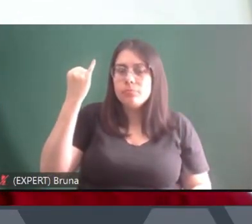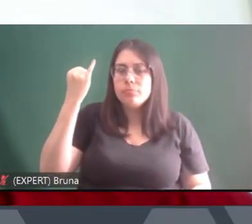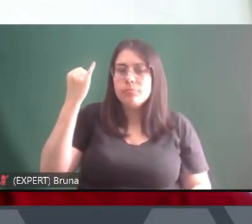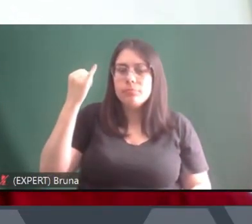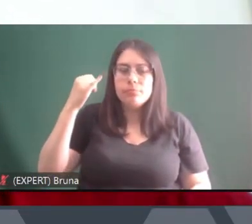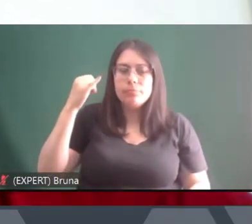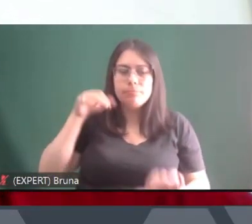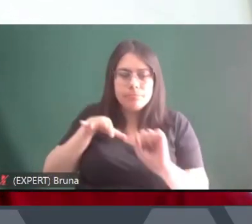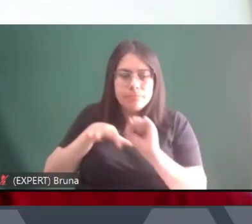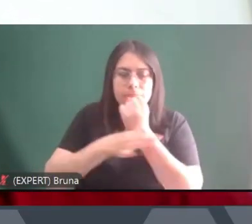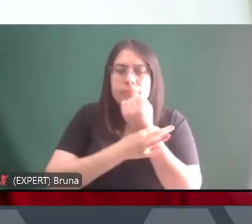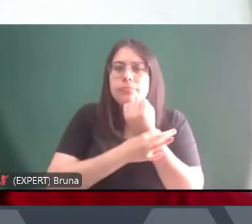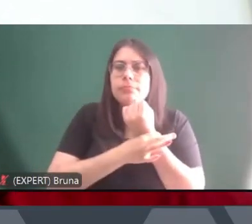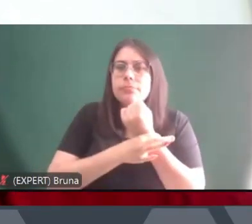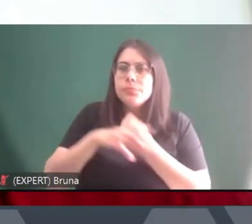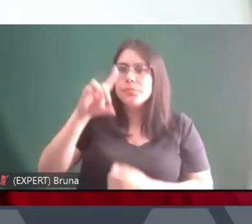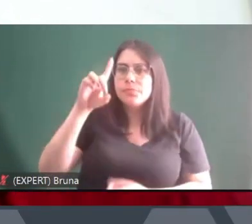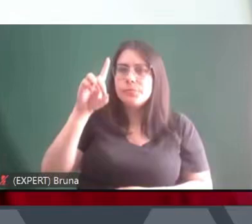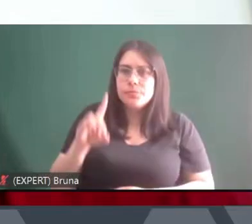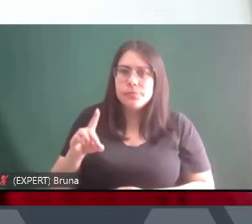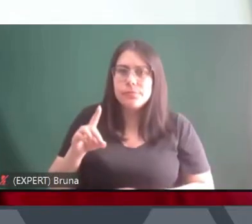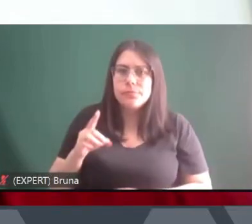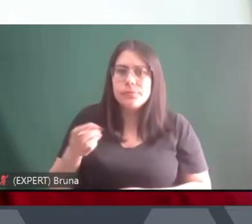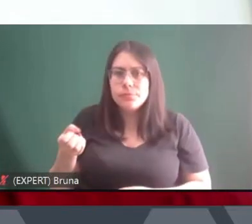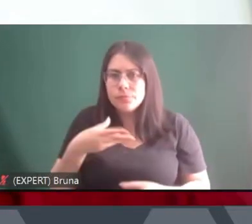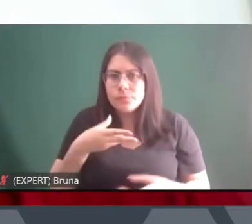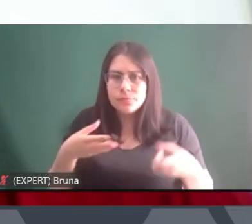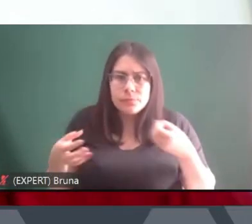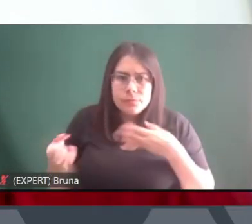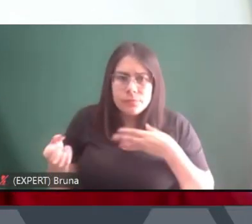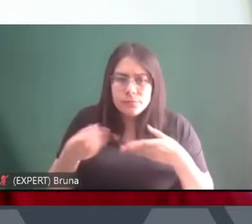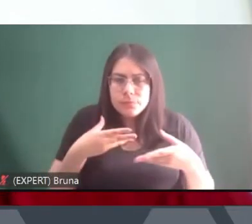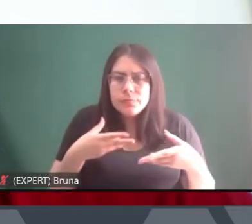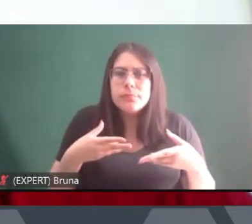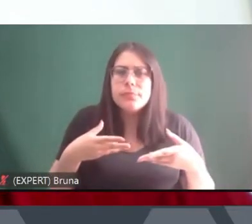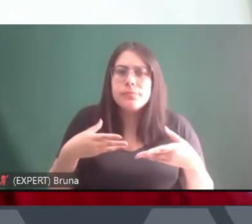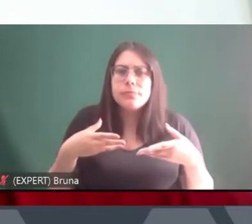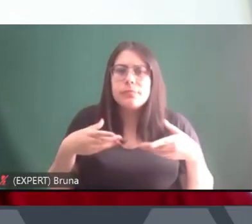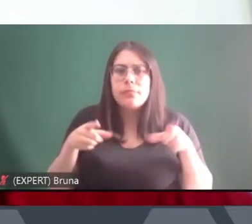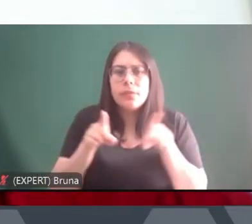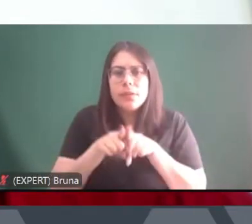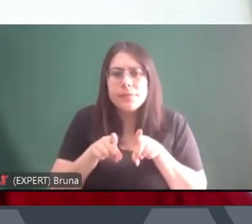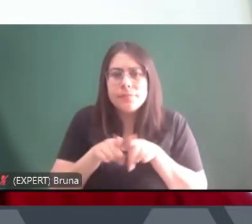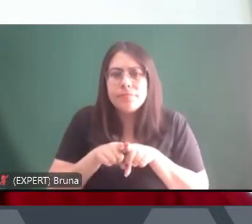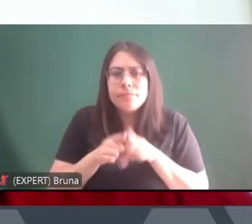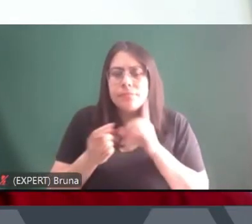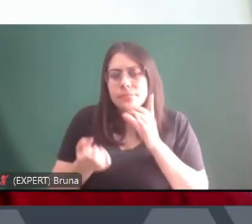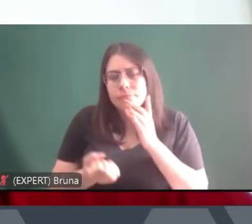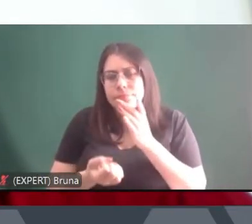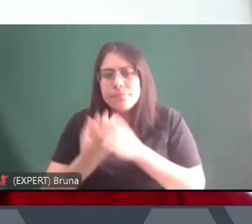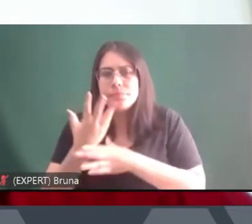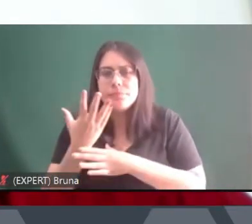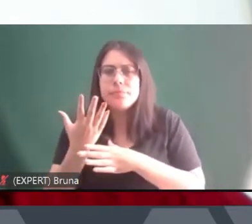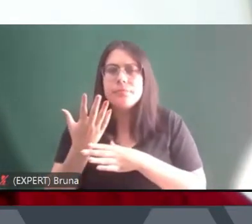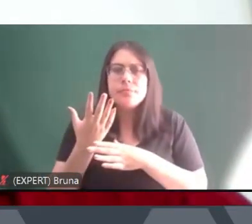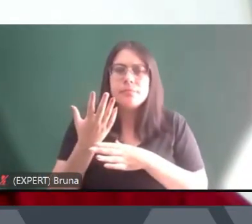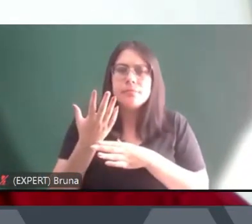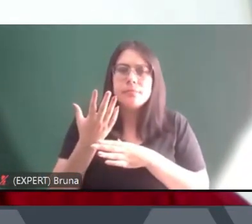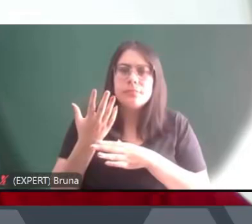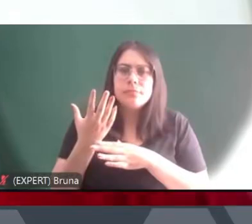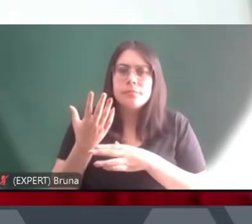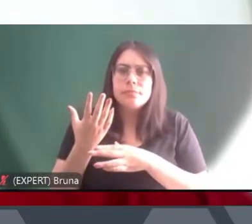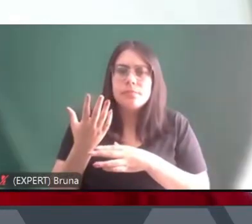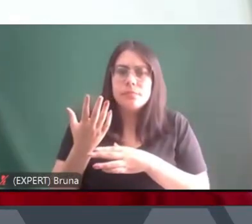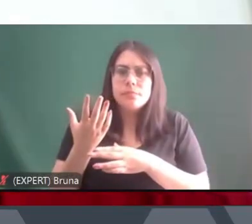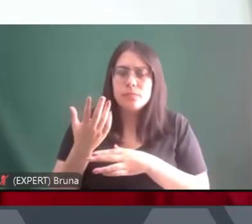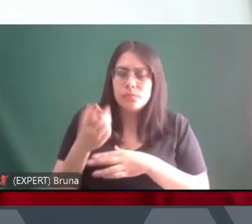e novas institucionalidades que criavam na gente, né? Na gente